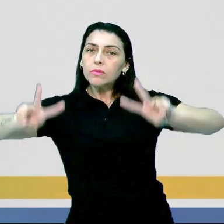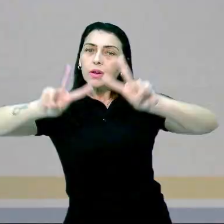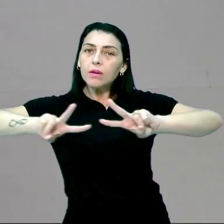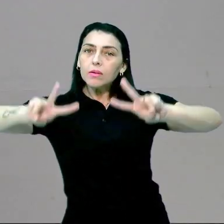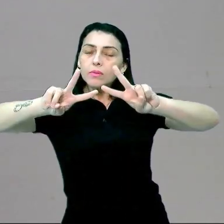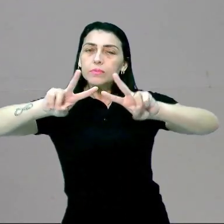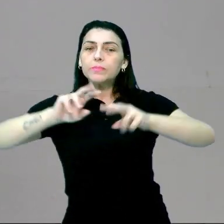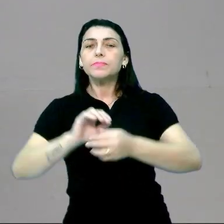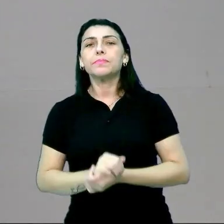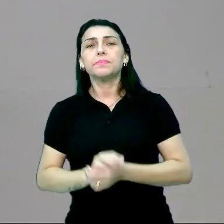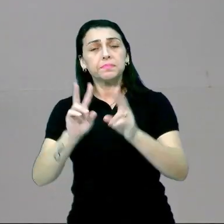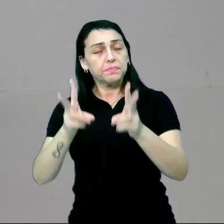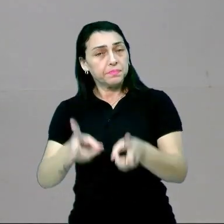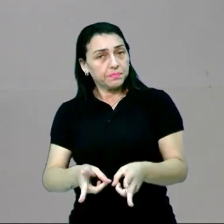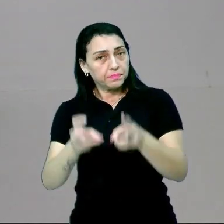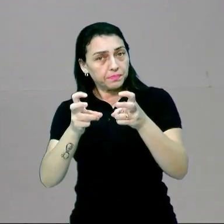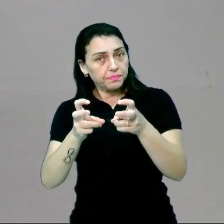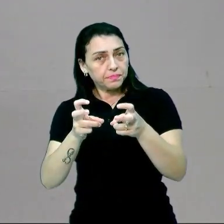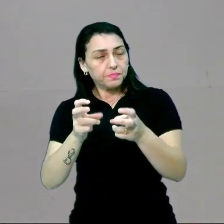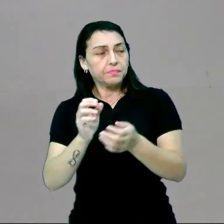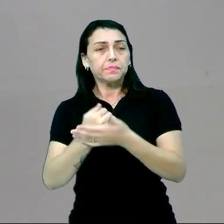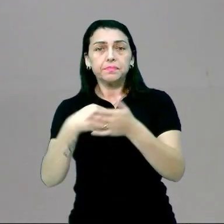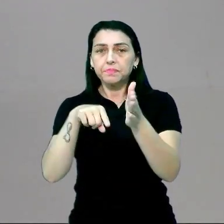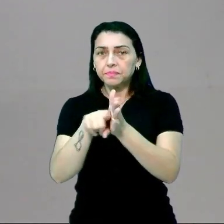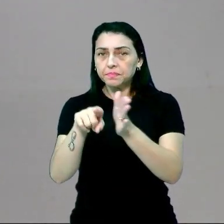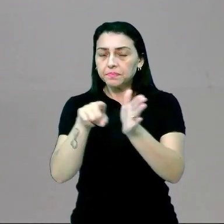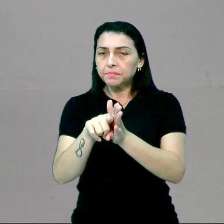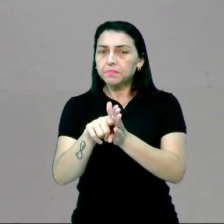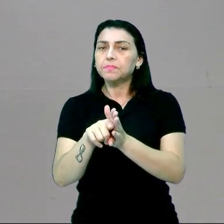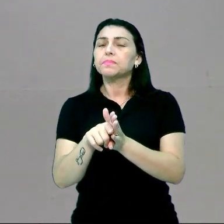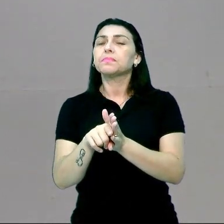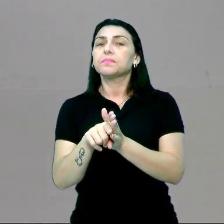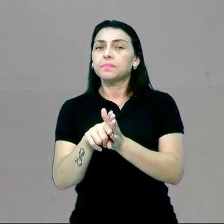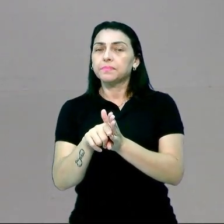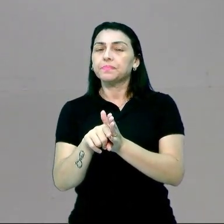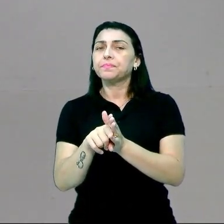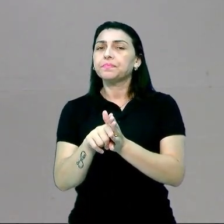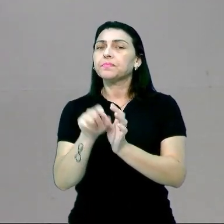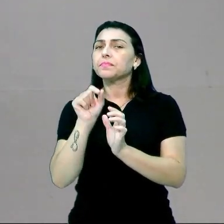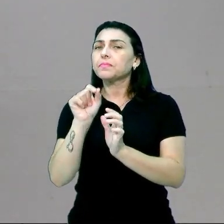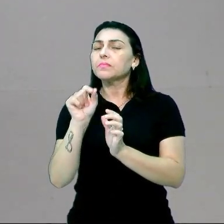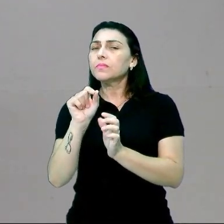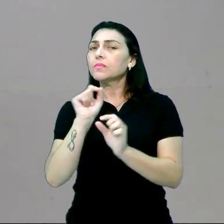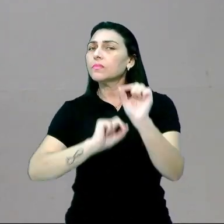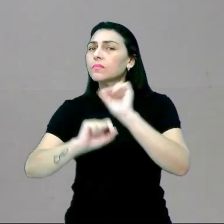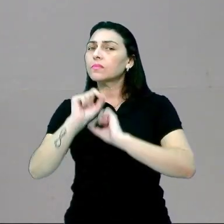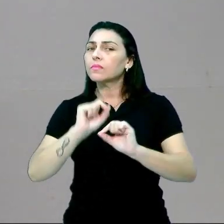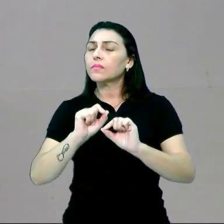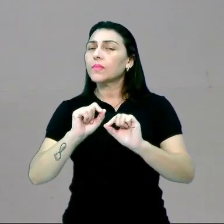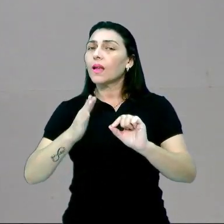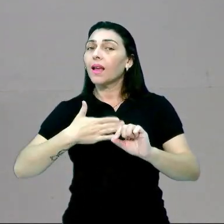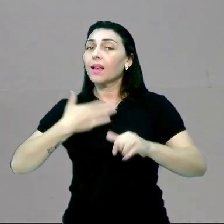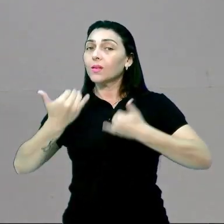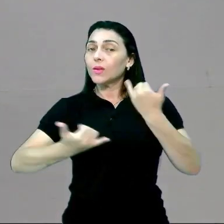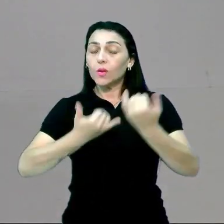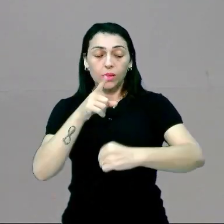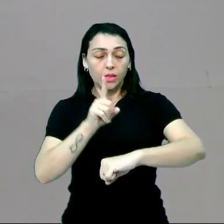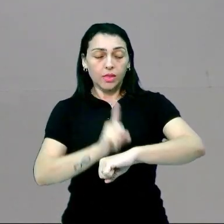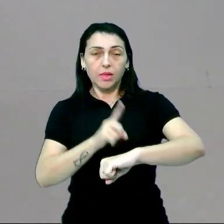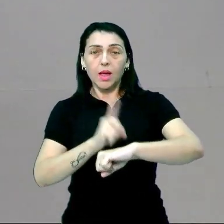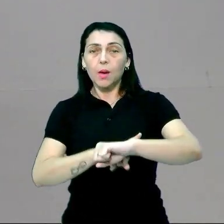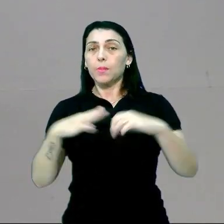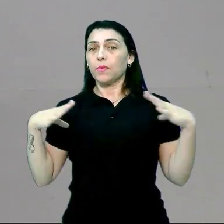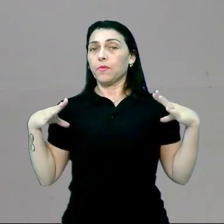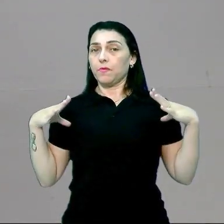virtual. Percebam, o enunciado da questão, ele está tratando justamente do lazer, o tempo